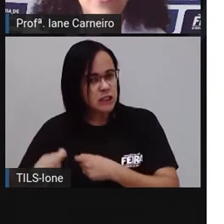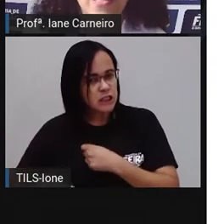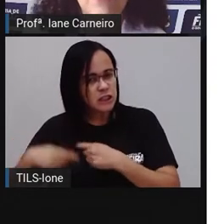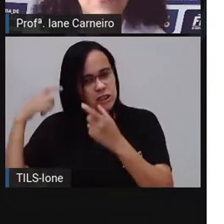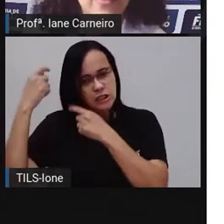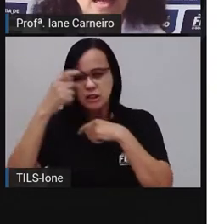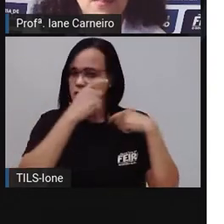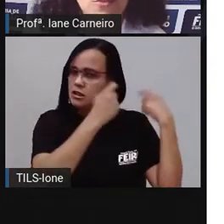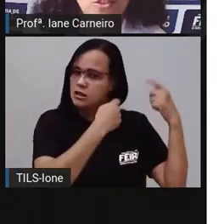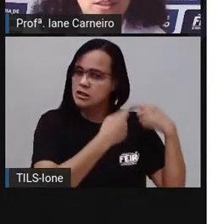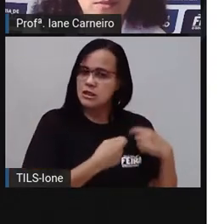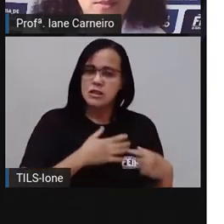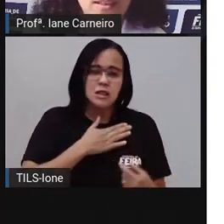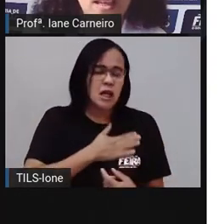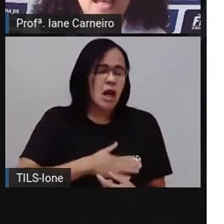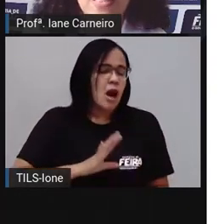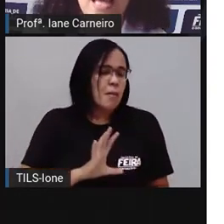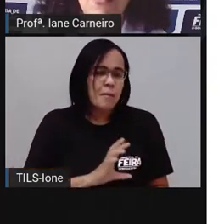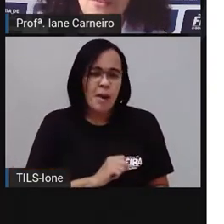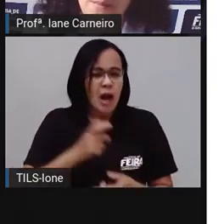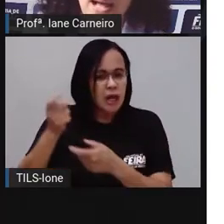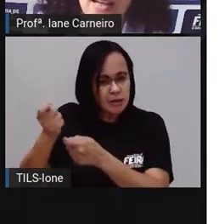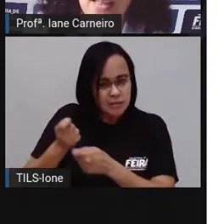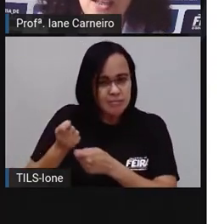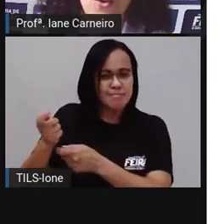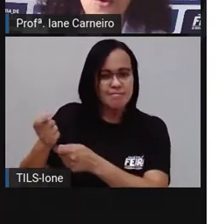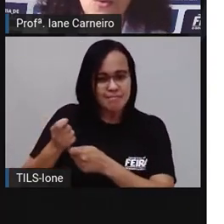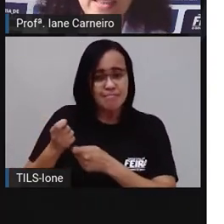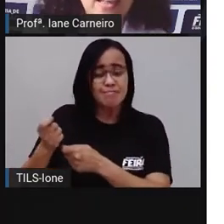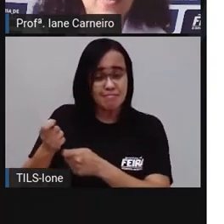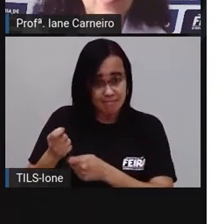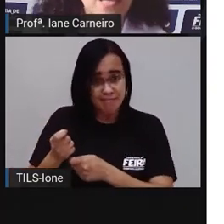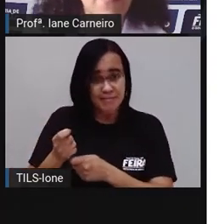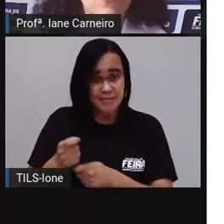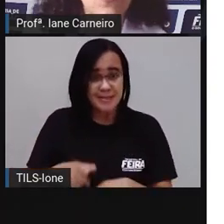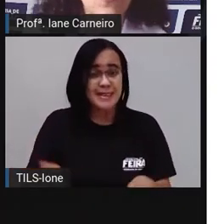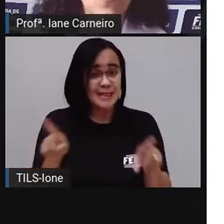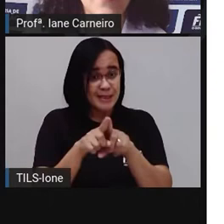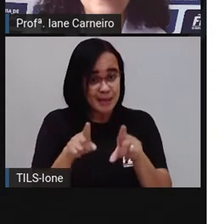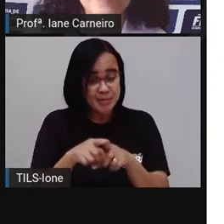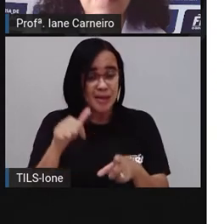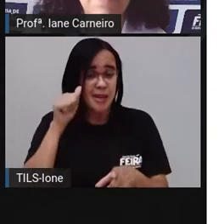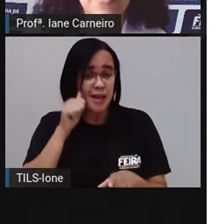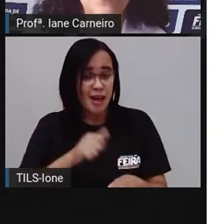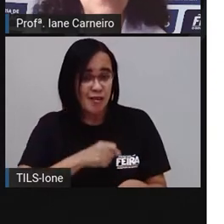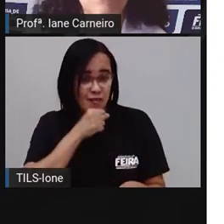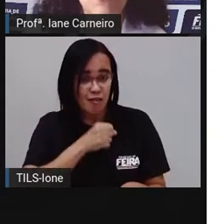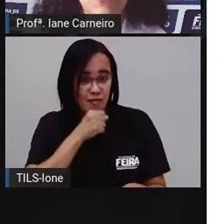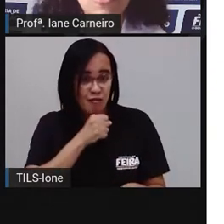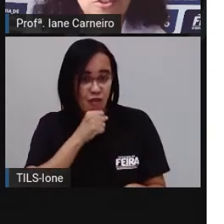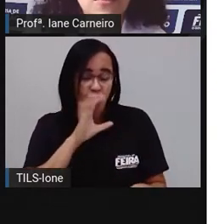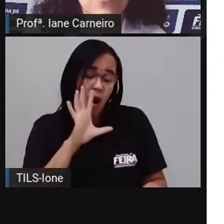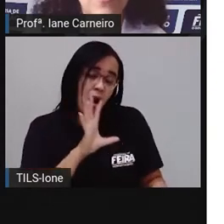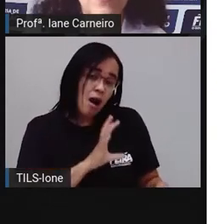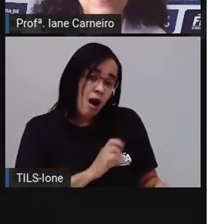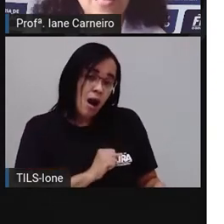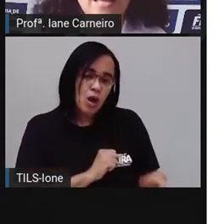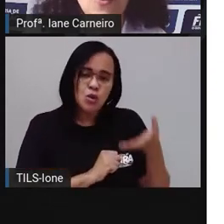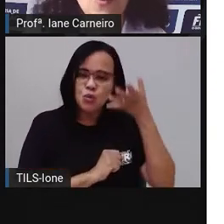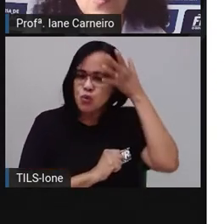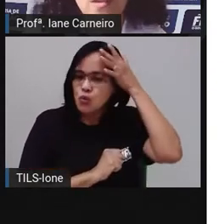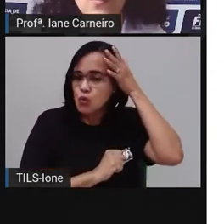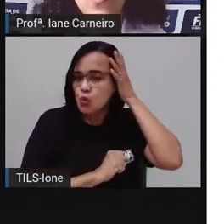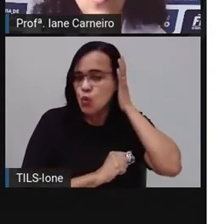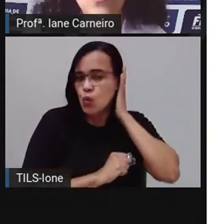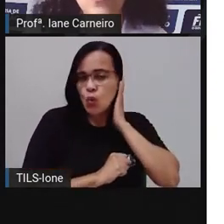adorava ficar puxando. E a avó Marli conta que se apaixonou pelos cabelos do avô Agostinho, que